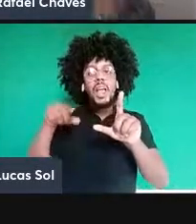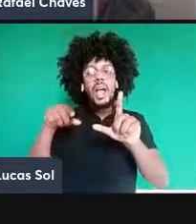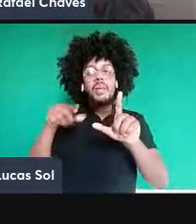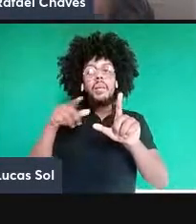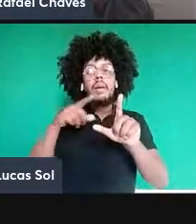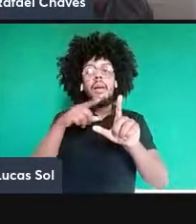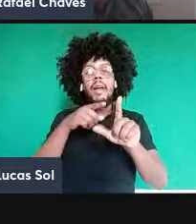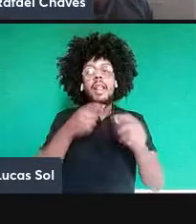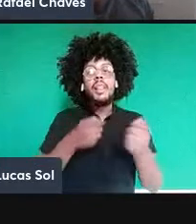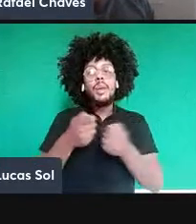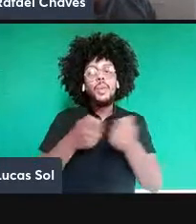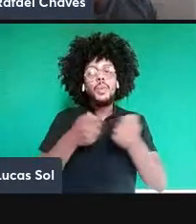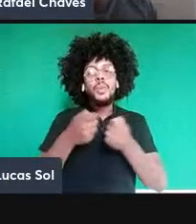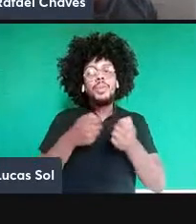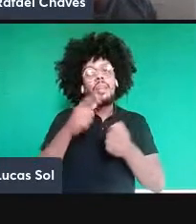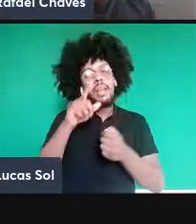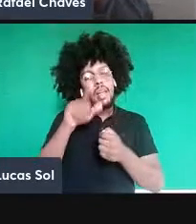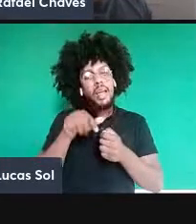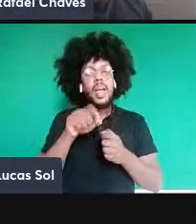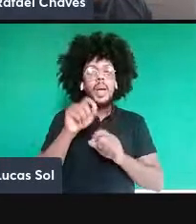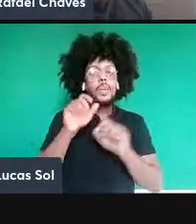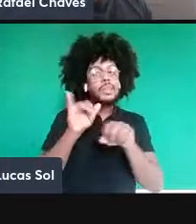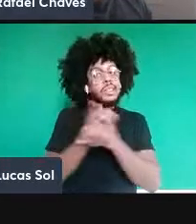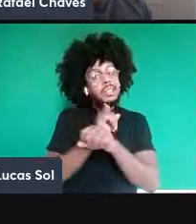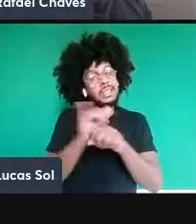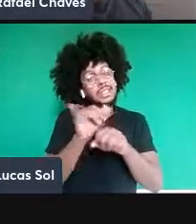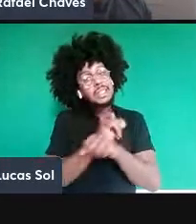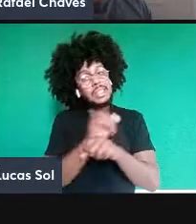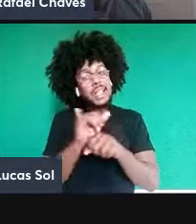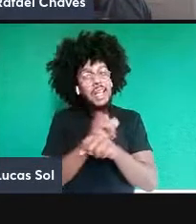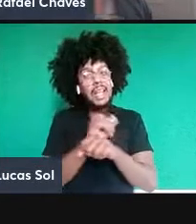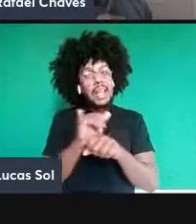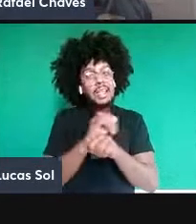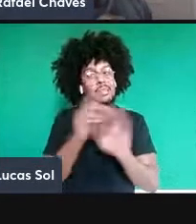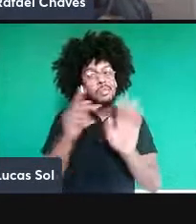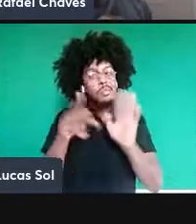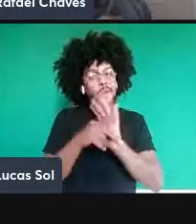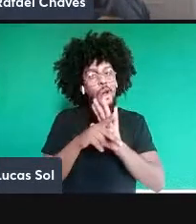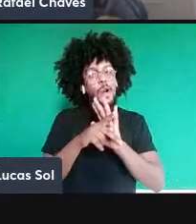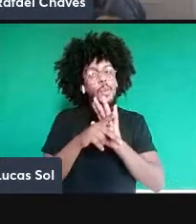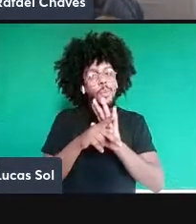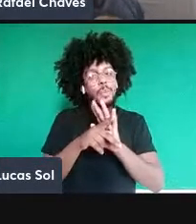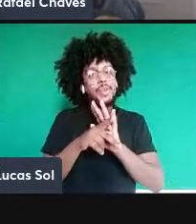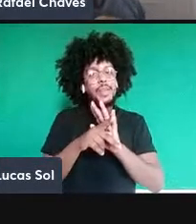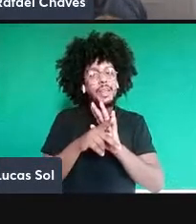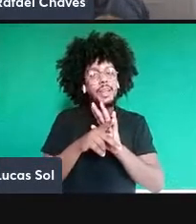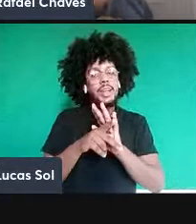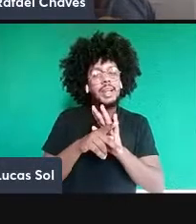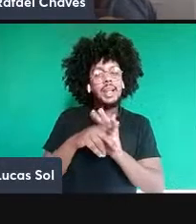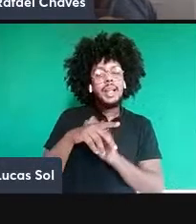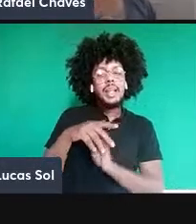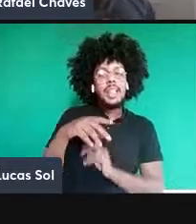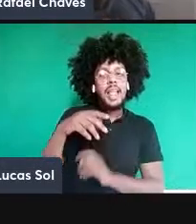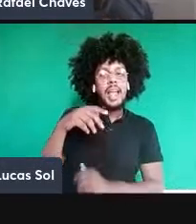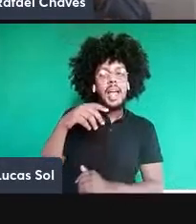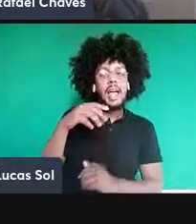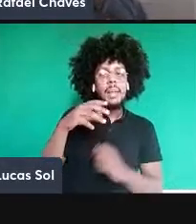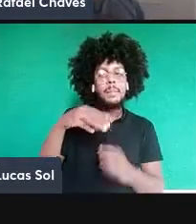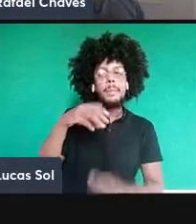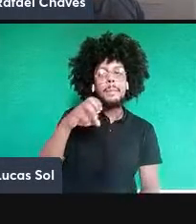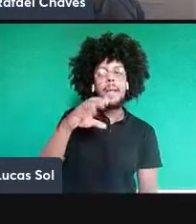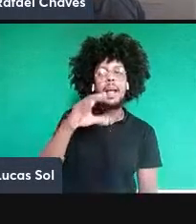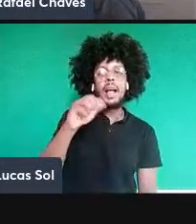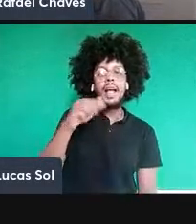é outro dos truques da mecânica quântica. E a que talvez seja a aplicação mais